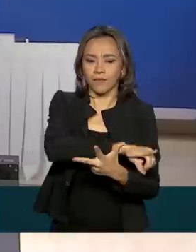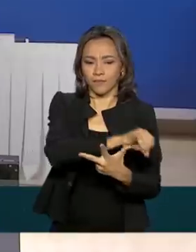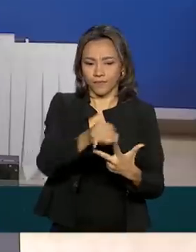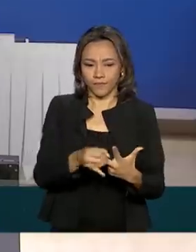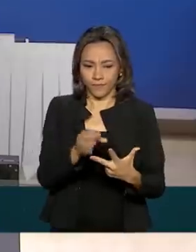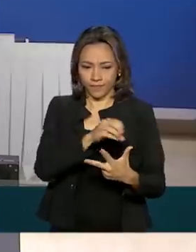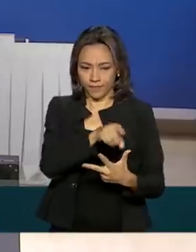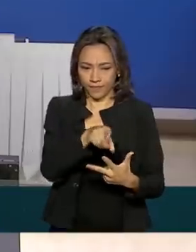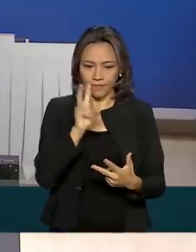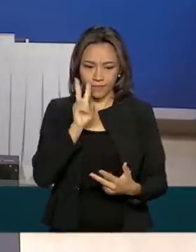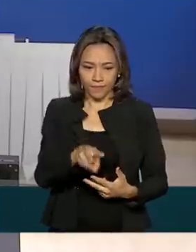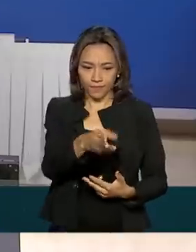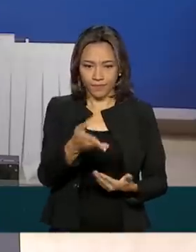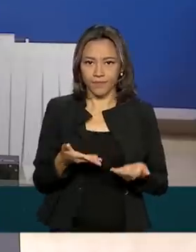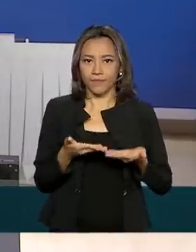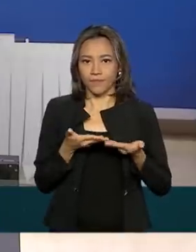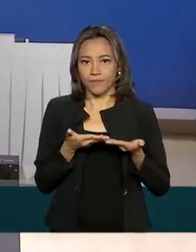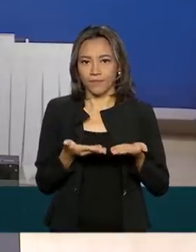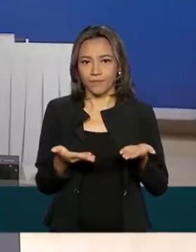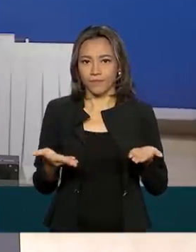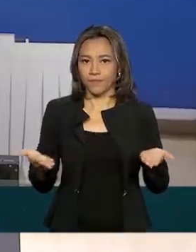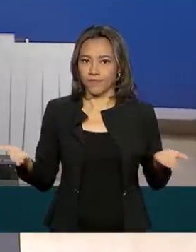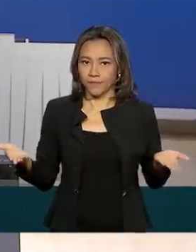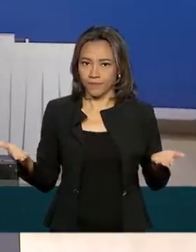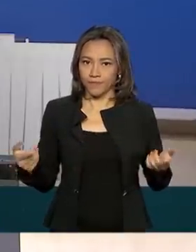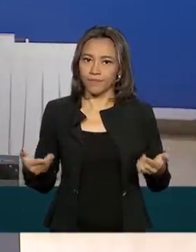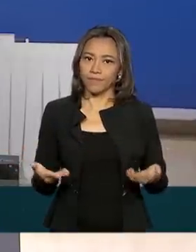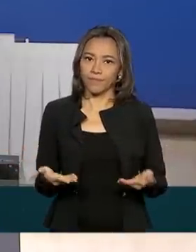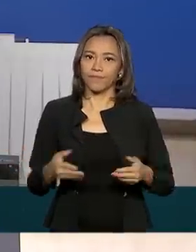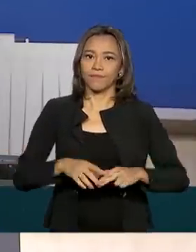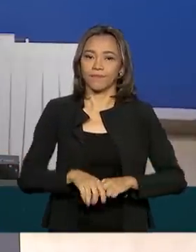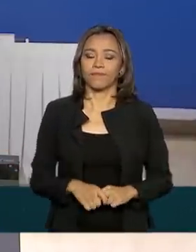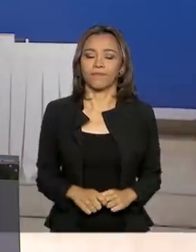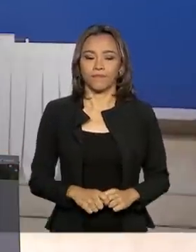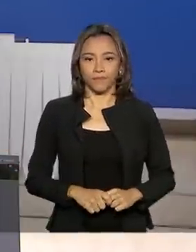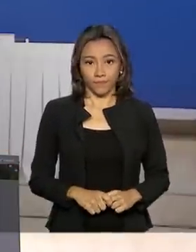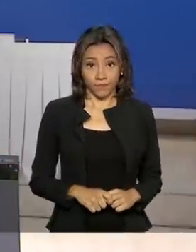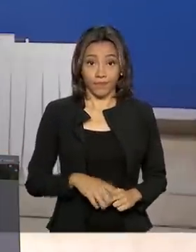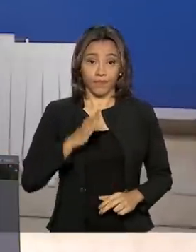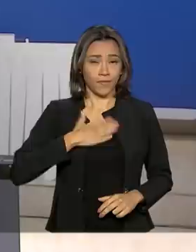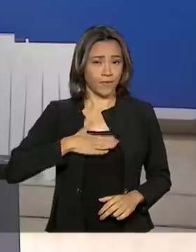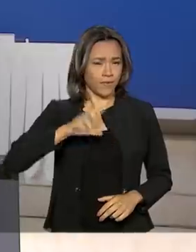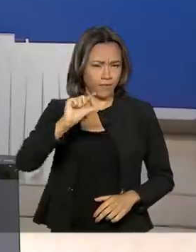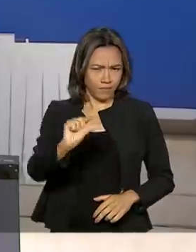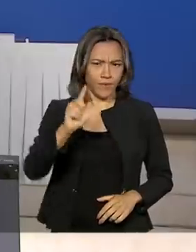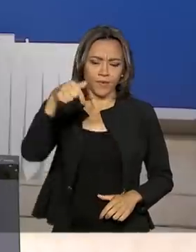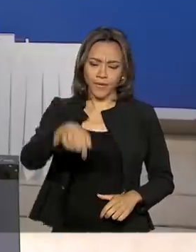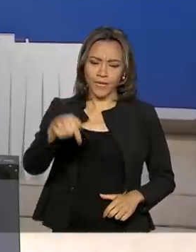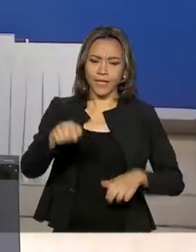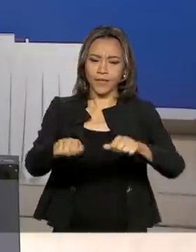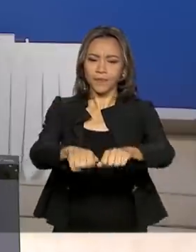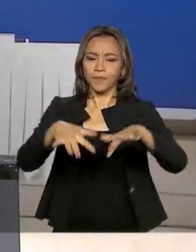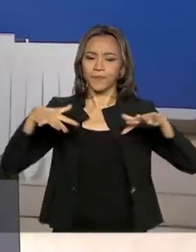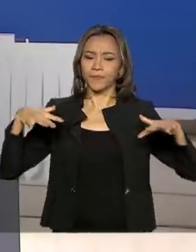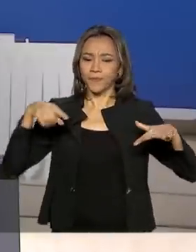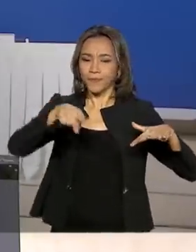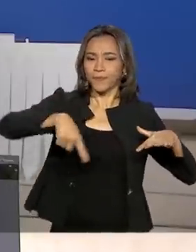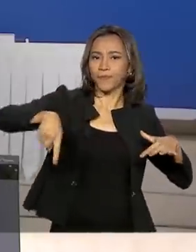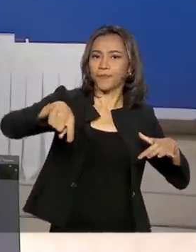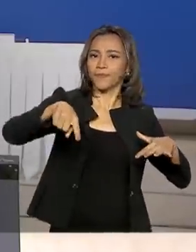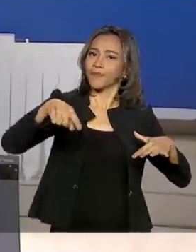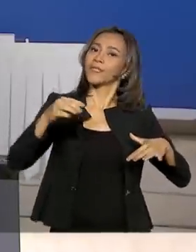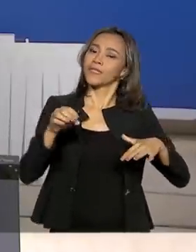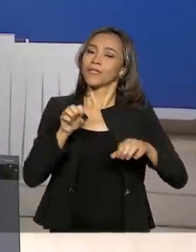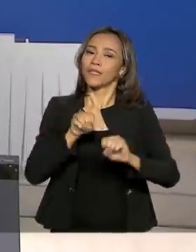.enem.inep.gov.br. E daqui a pouco, aqui no Ministério da Educação, o ministro